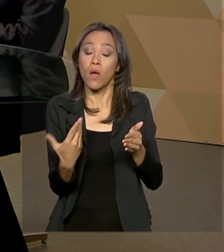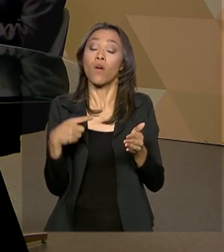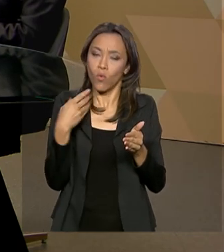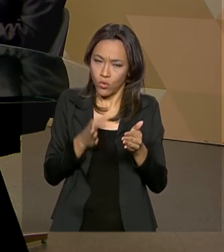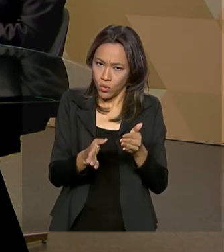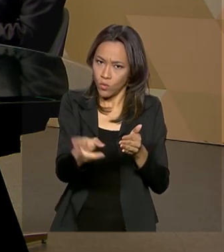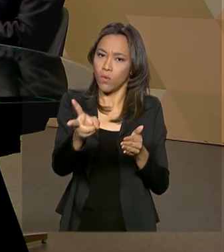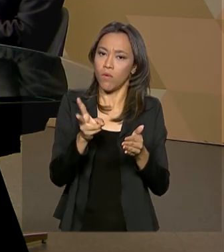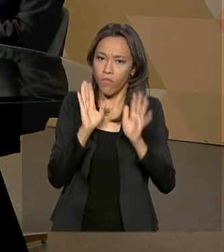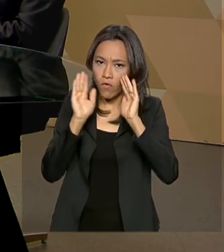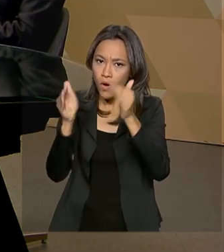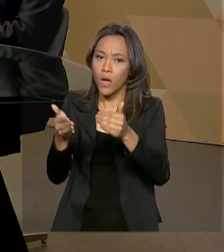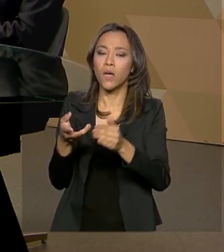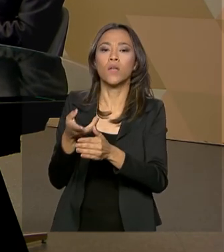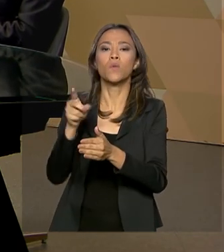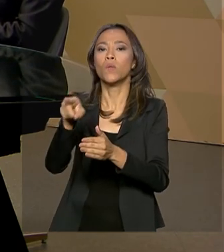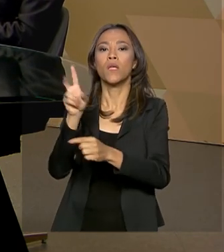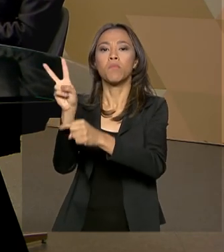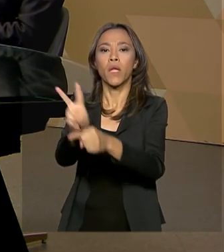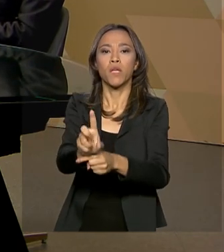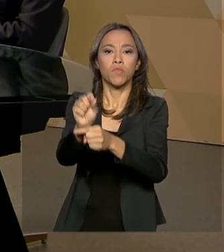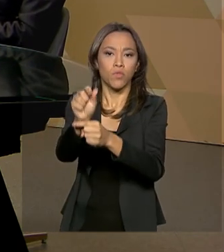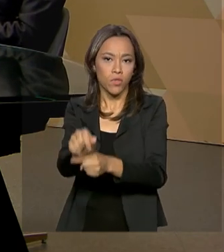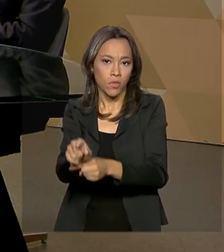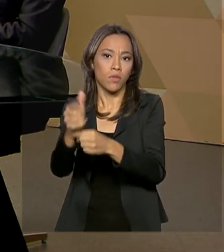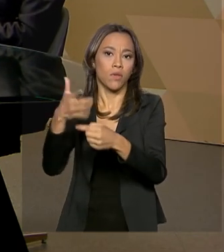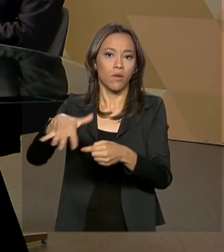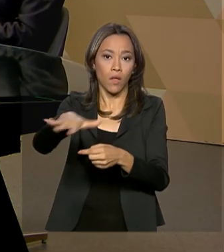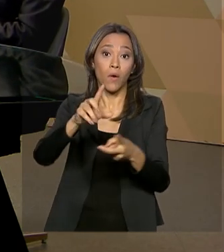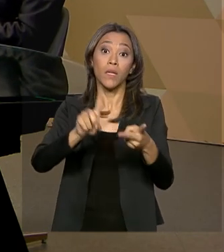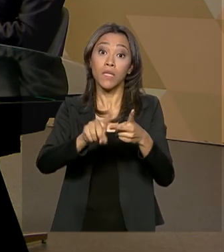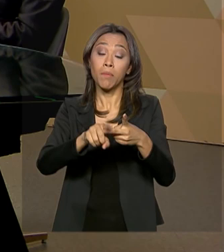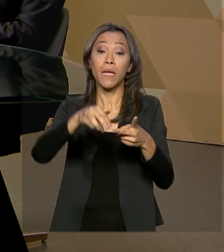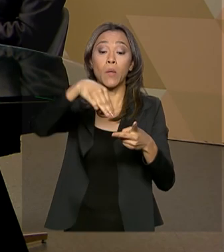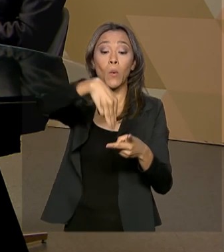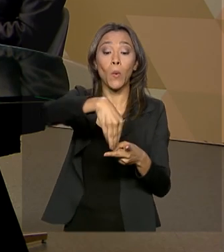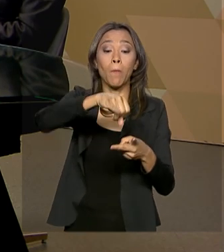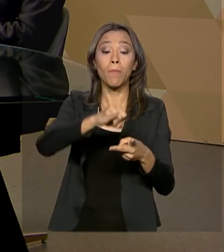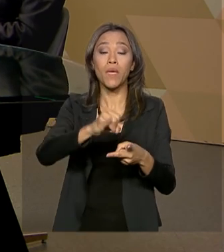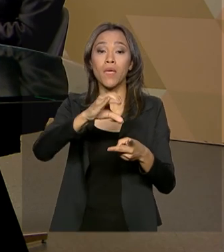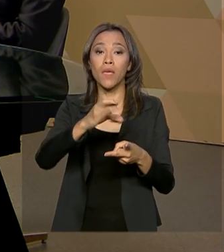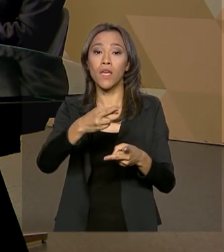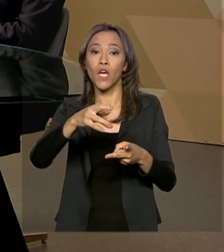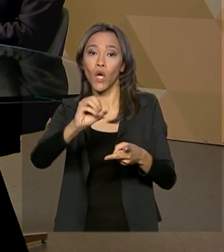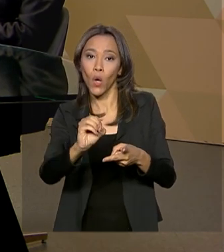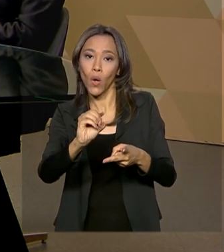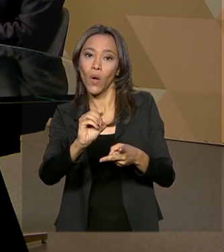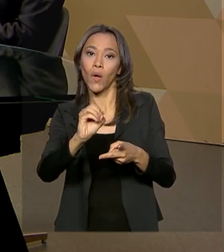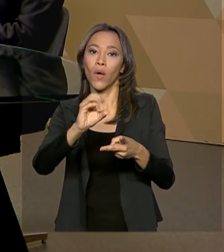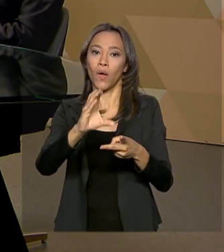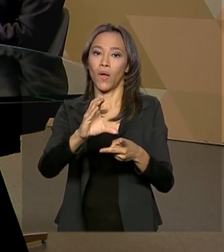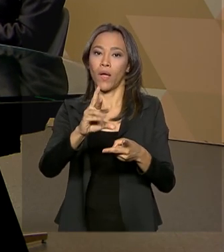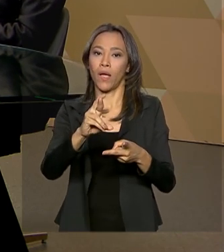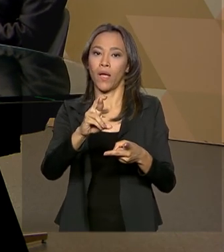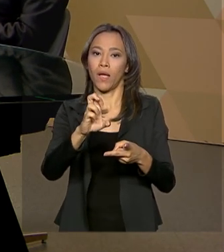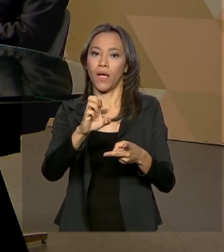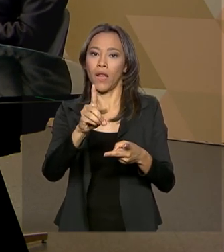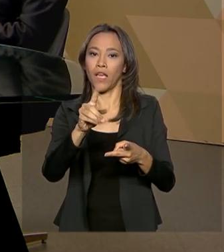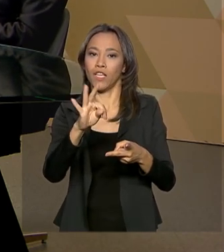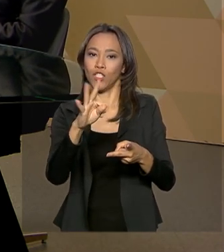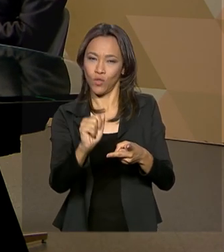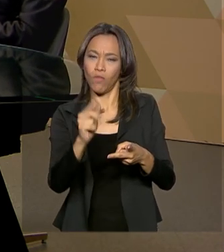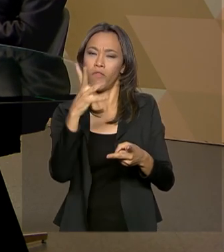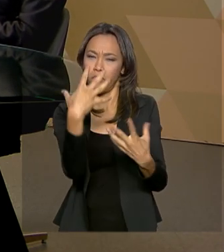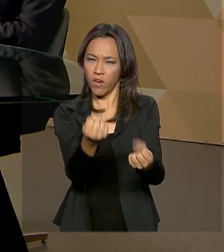no crédito imobiliário e a grande novidade é o microcrédito. Então, nós vamos ser o maior banco de